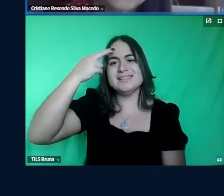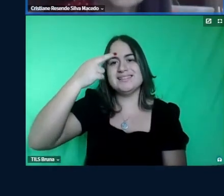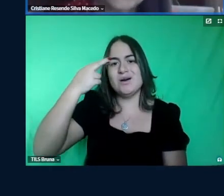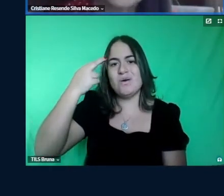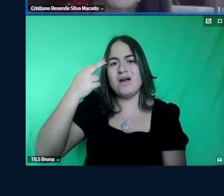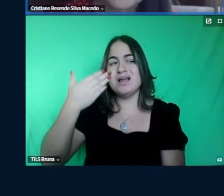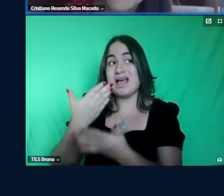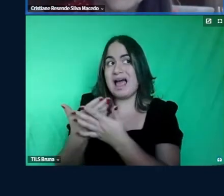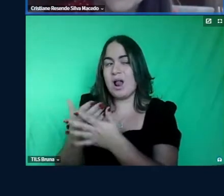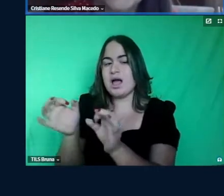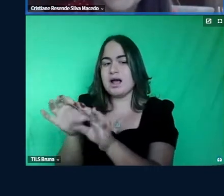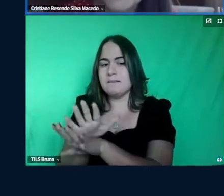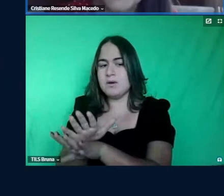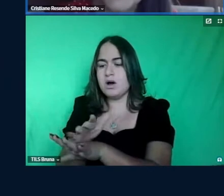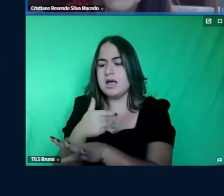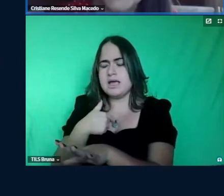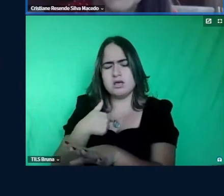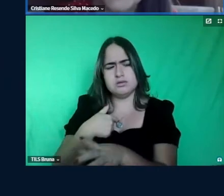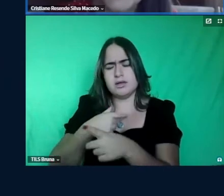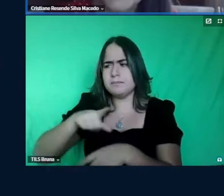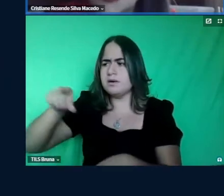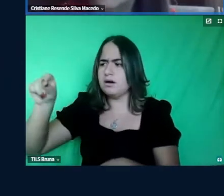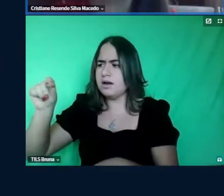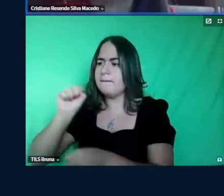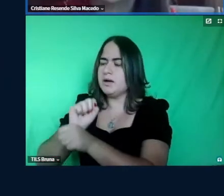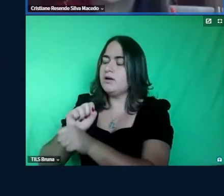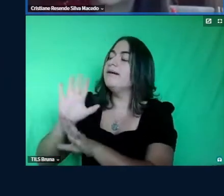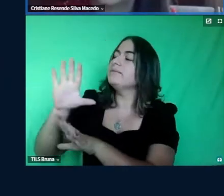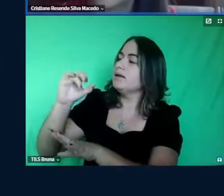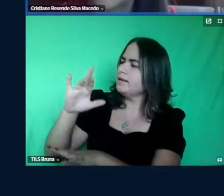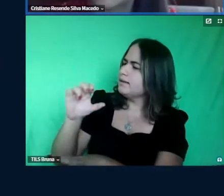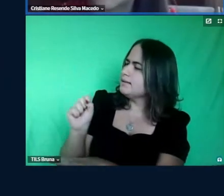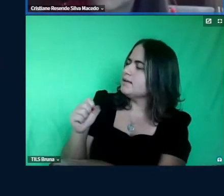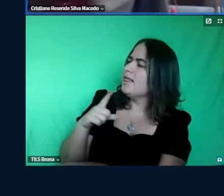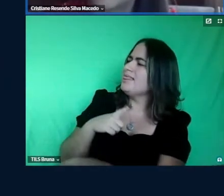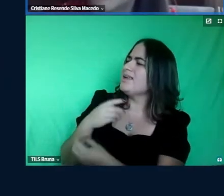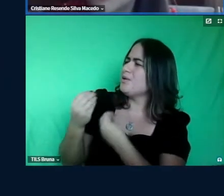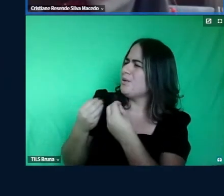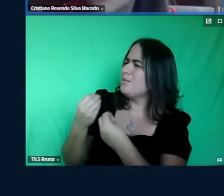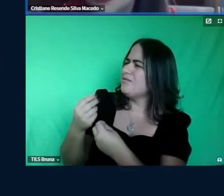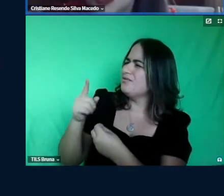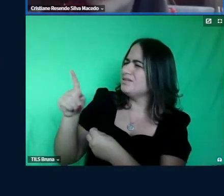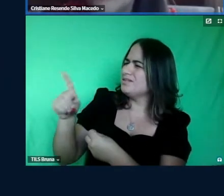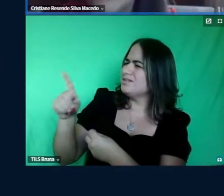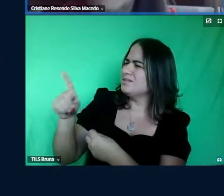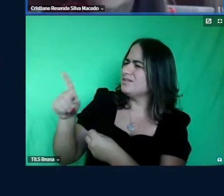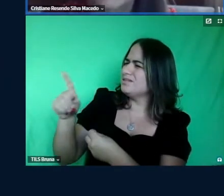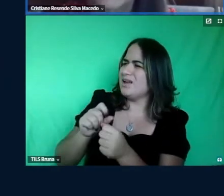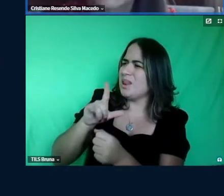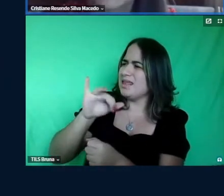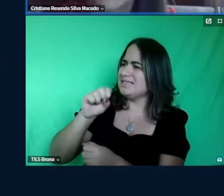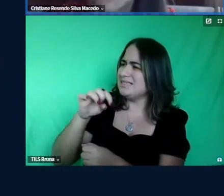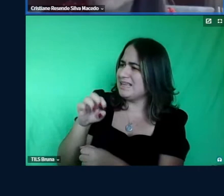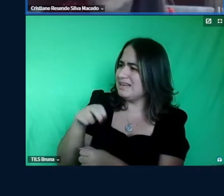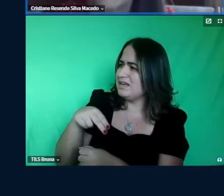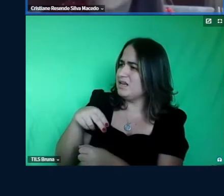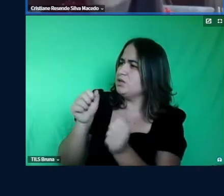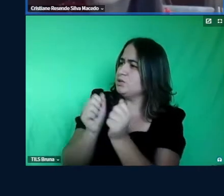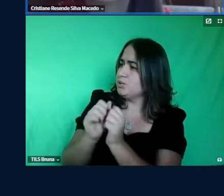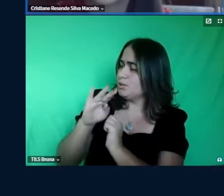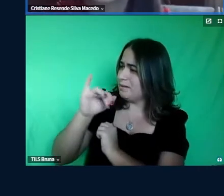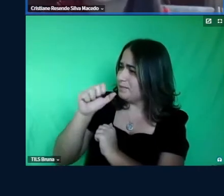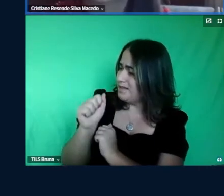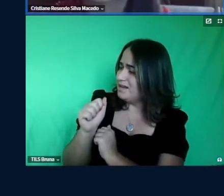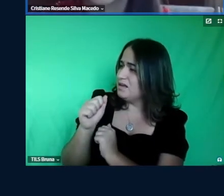eu estava indo embora e ela me parou assim Cris tem como você fazer um listening com a Bia porque eu vejo assim que ela